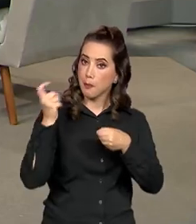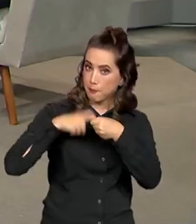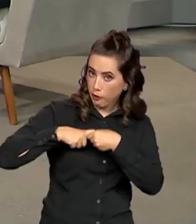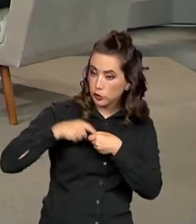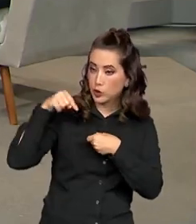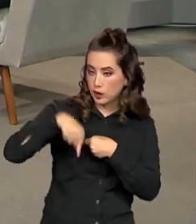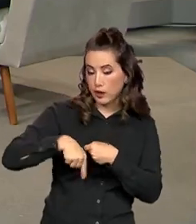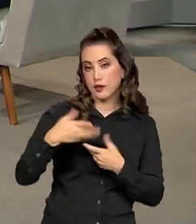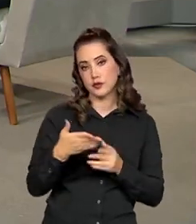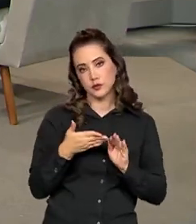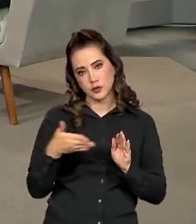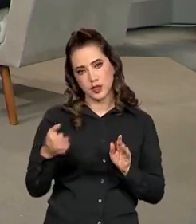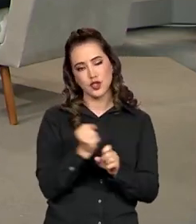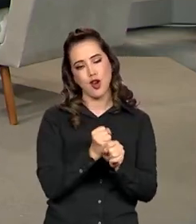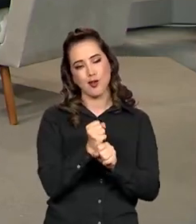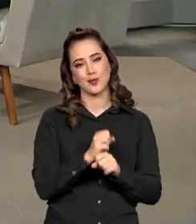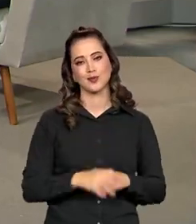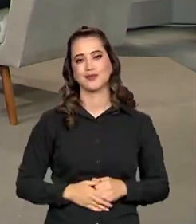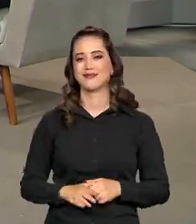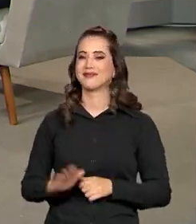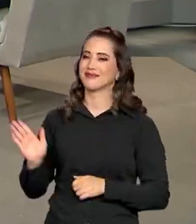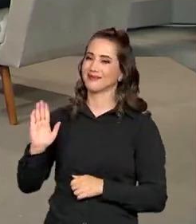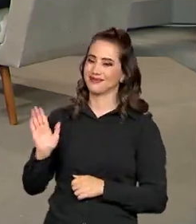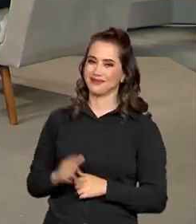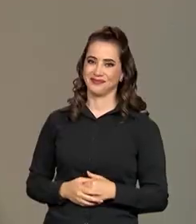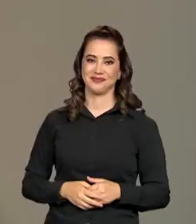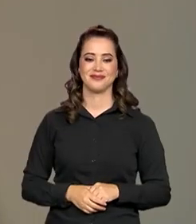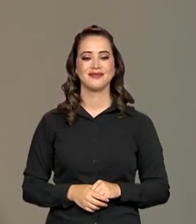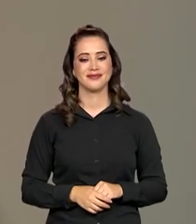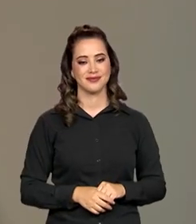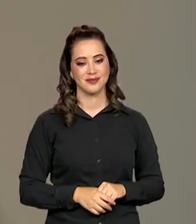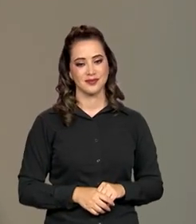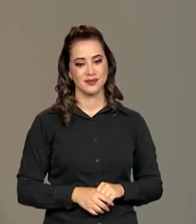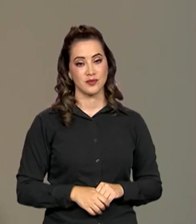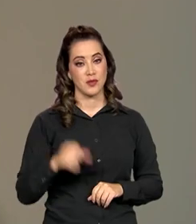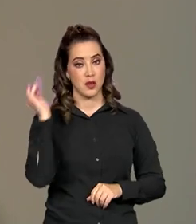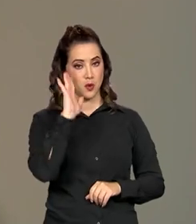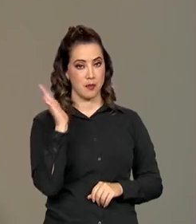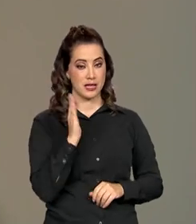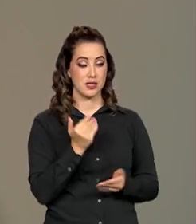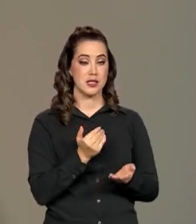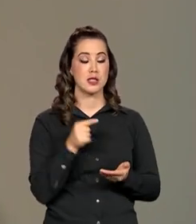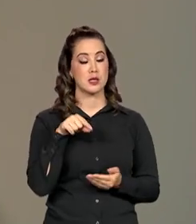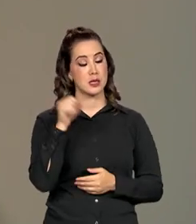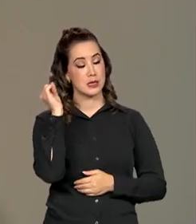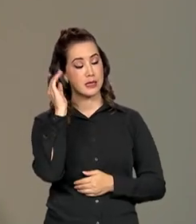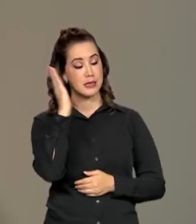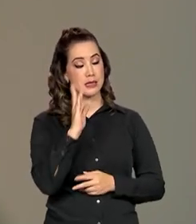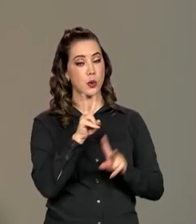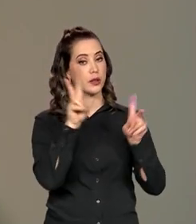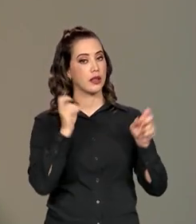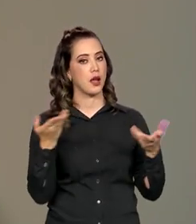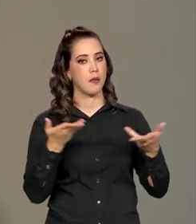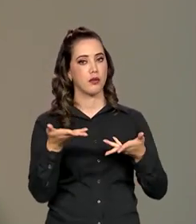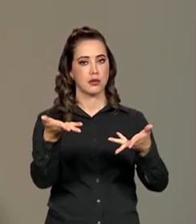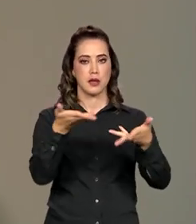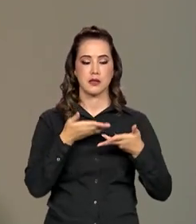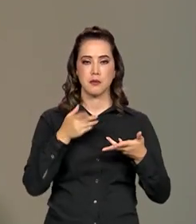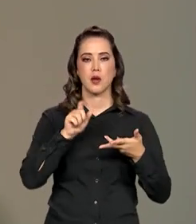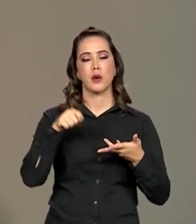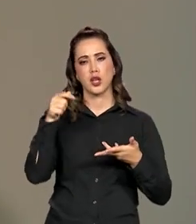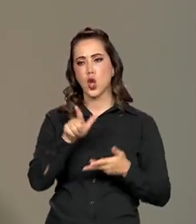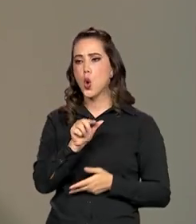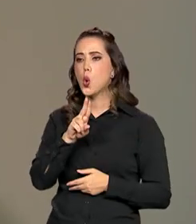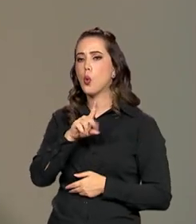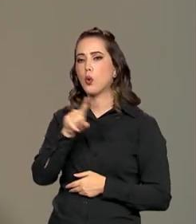voltar no decorrer desse ano. Até lá. O Brasil em Pauta recebeu nesta edição, Luiz Marinho, ministro do